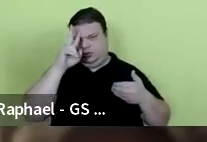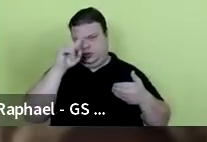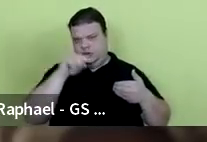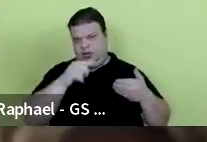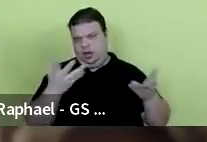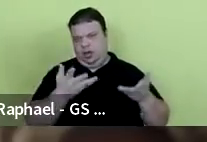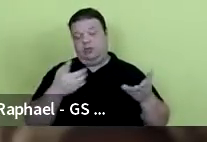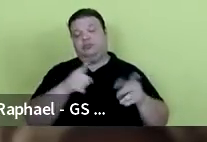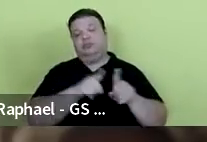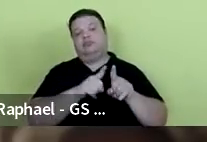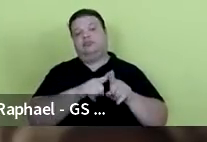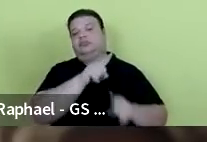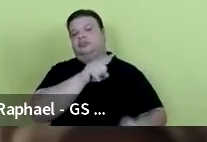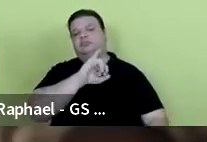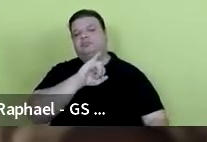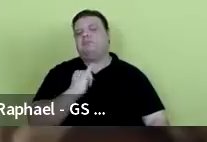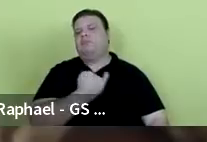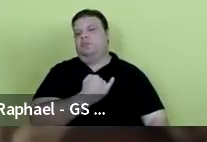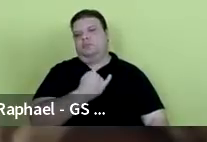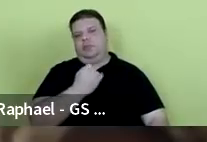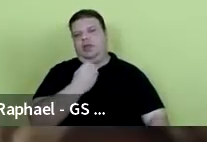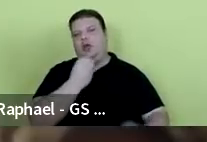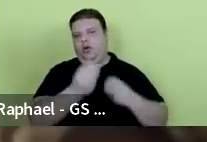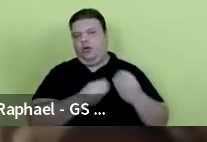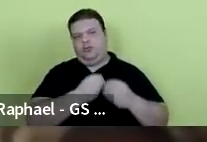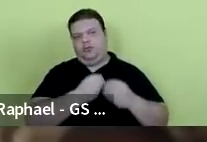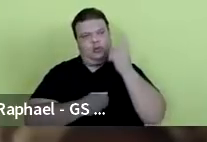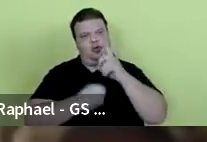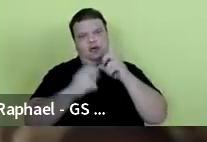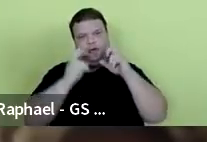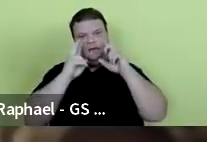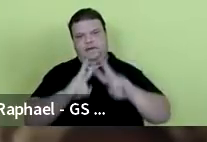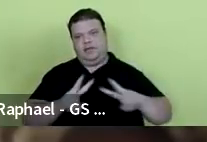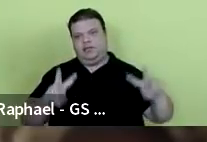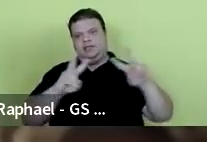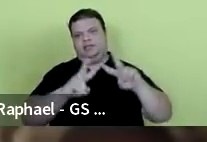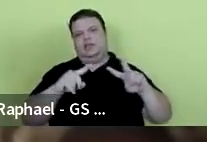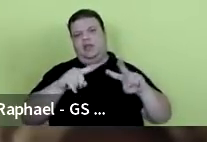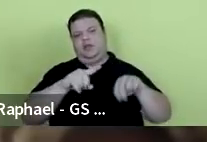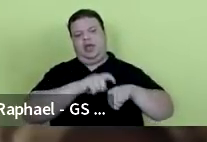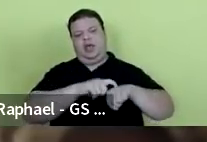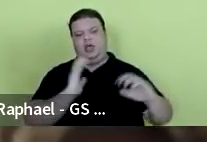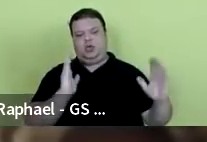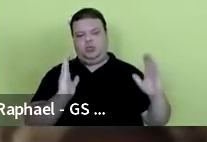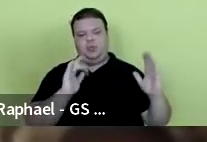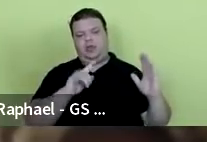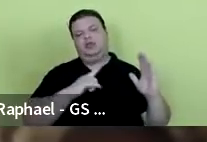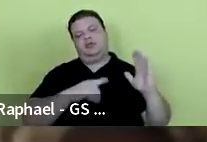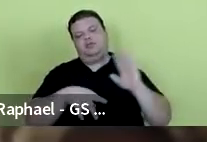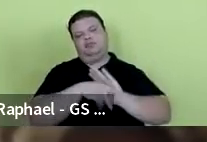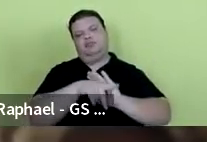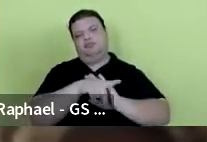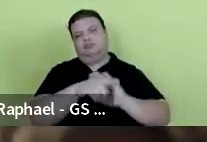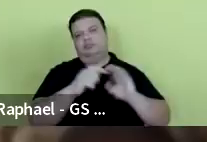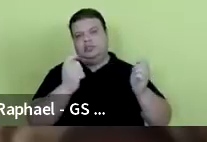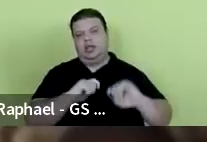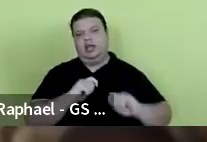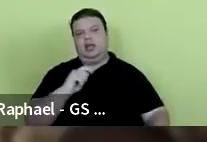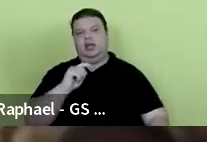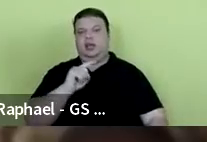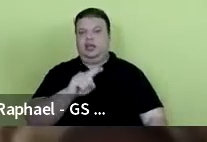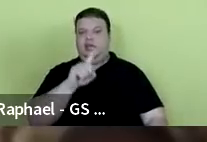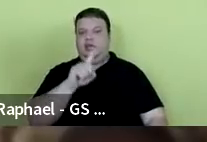que eles possam aproveitar dessa forma, para que eles tenham essa visão durante o momento de Iniciação Científica, que de fato é uma